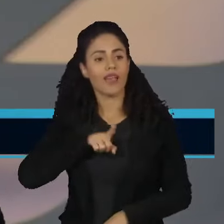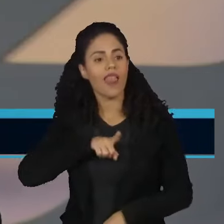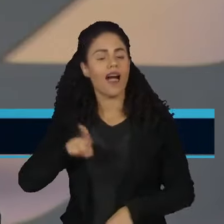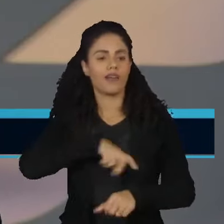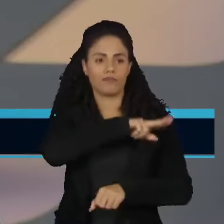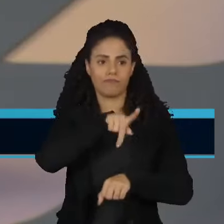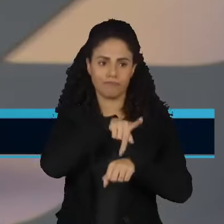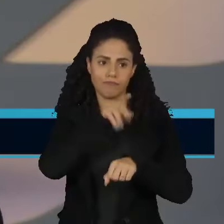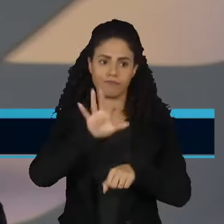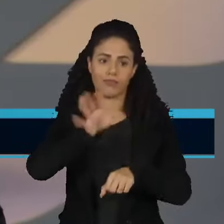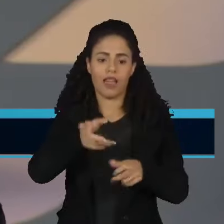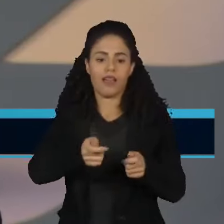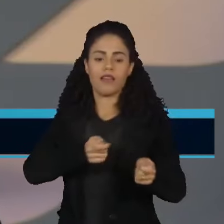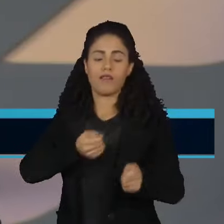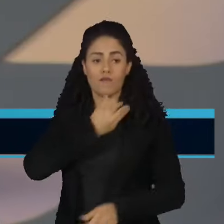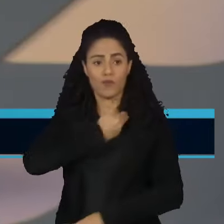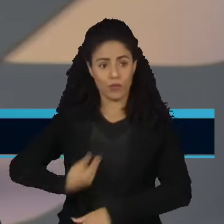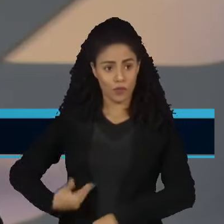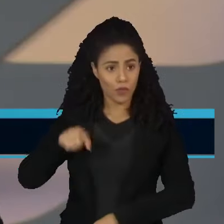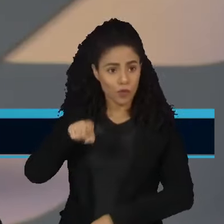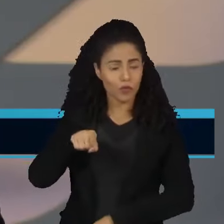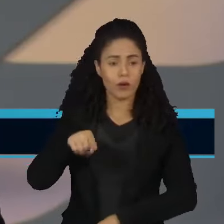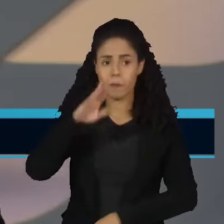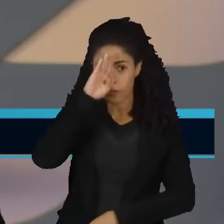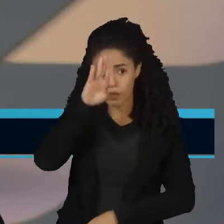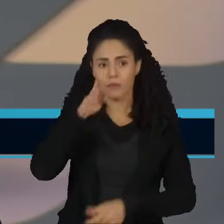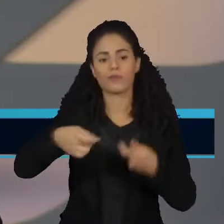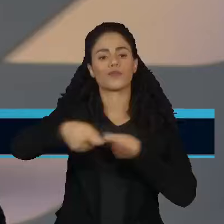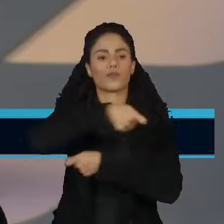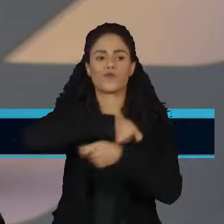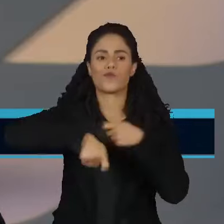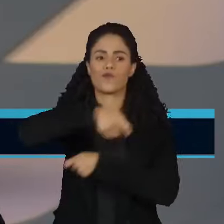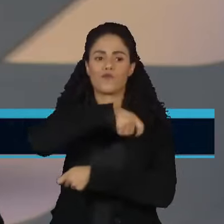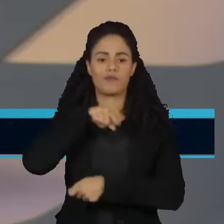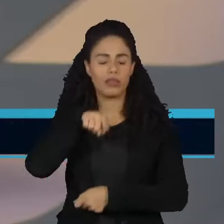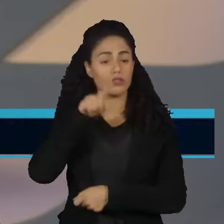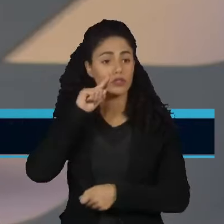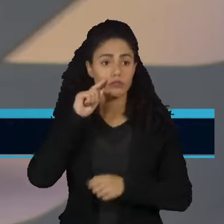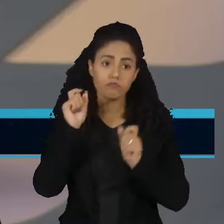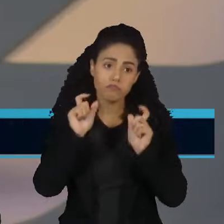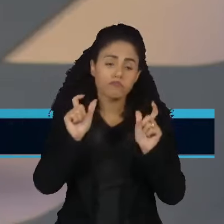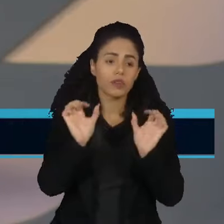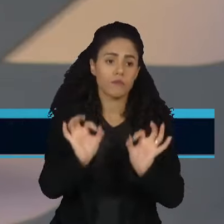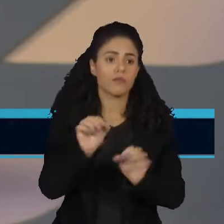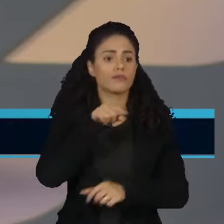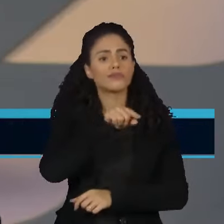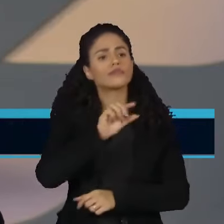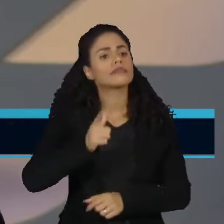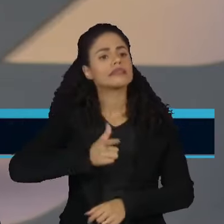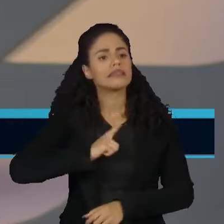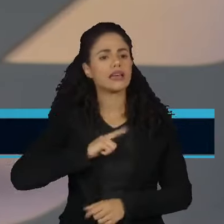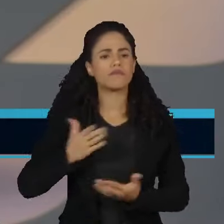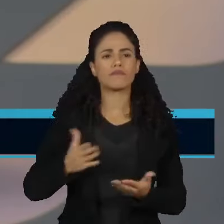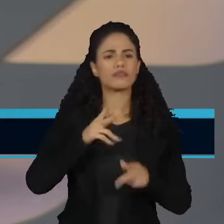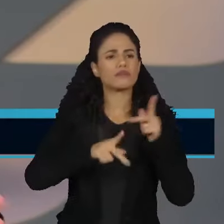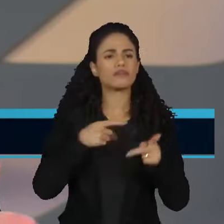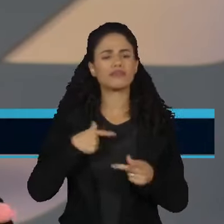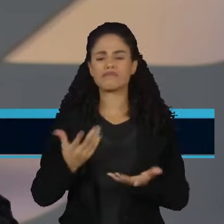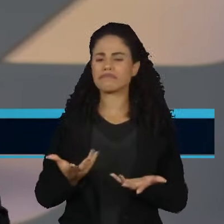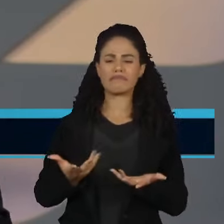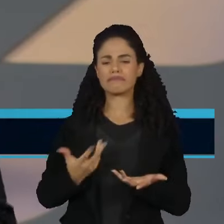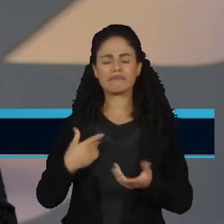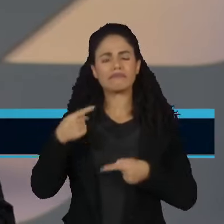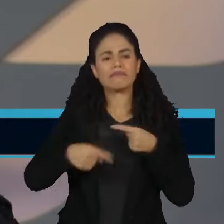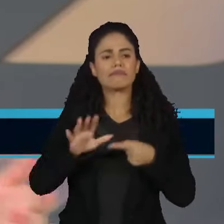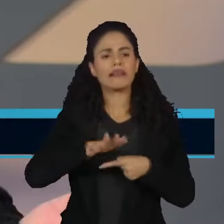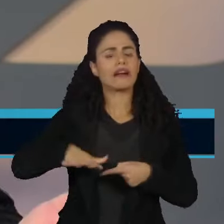políticas vão ser conduzidas, especialmente a política econômica, né? O que fica nítido é que existe aí uma insatisfação muito grande de uma parte,